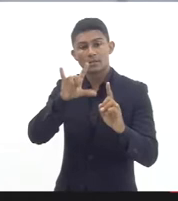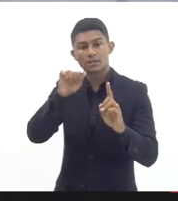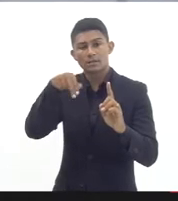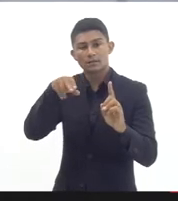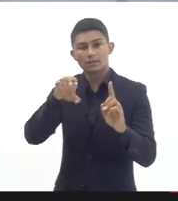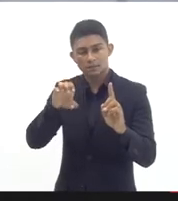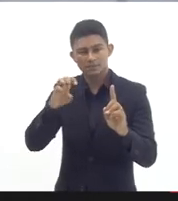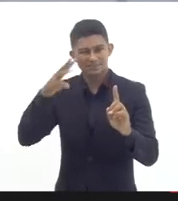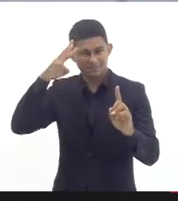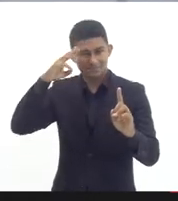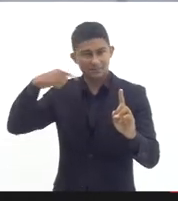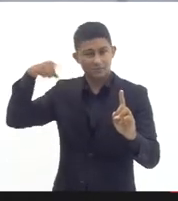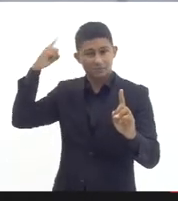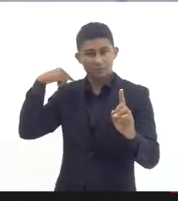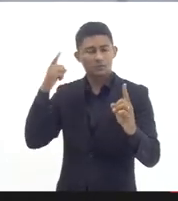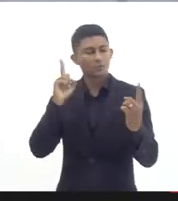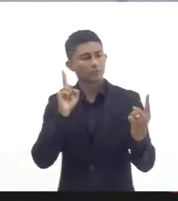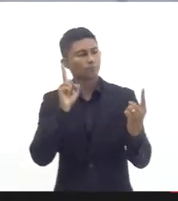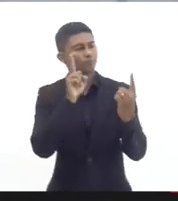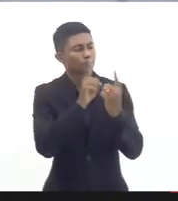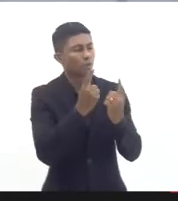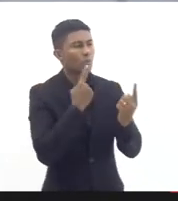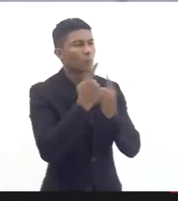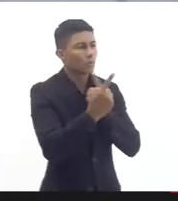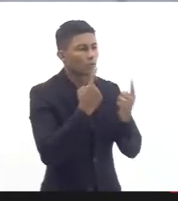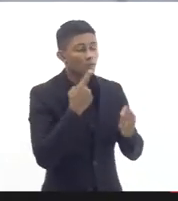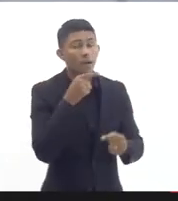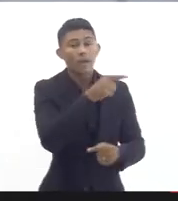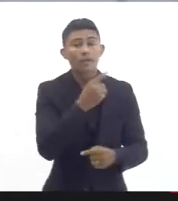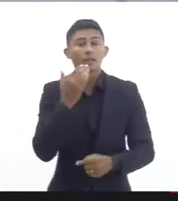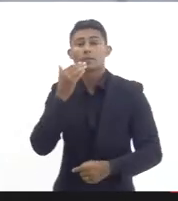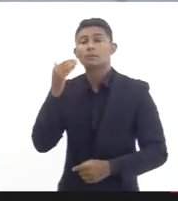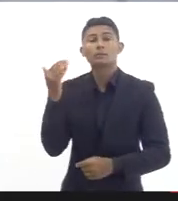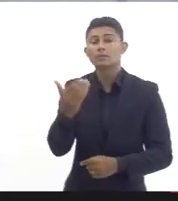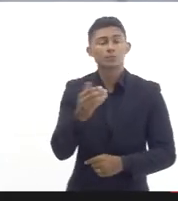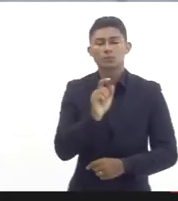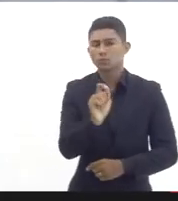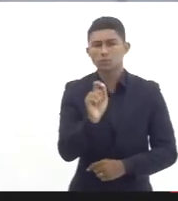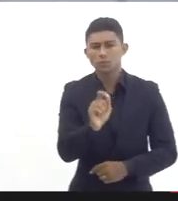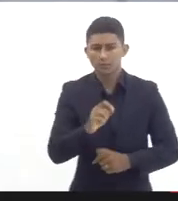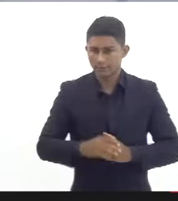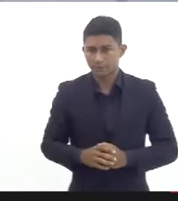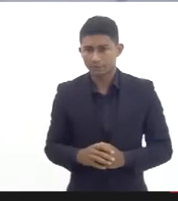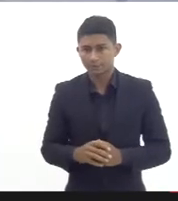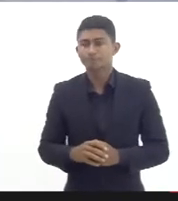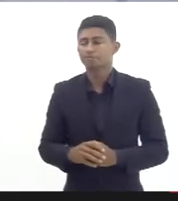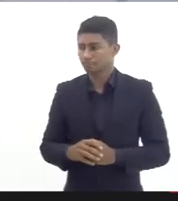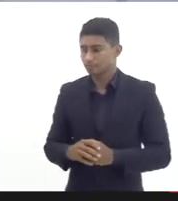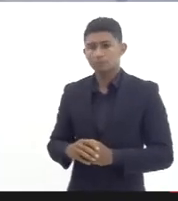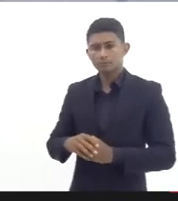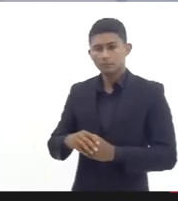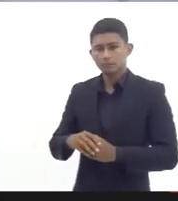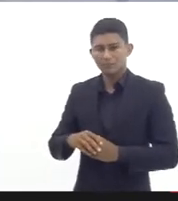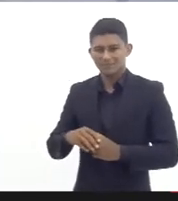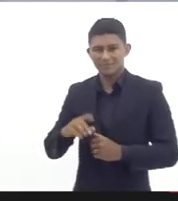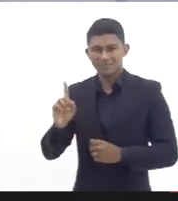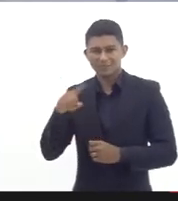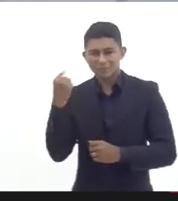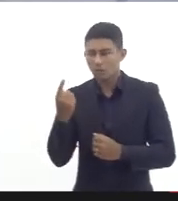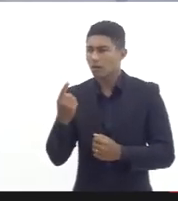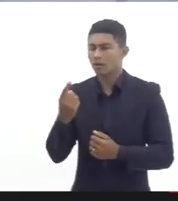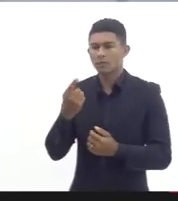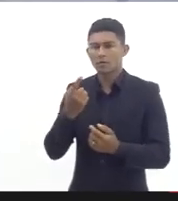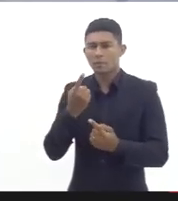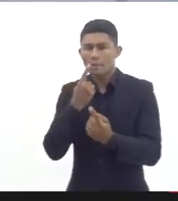ela pediu que nós apresentássemos tudo que nós conversamos que ficou a Lívia do Dalo com os argumentos as